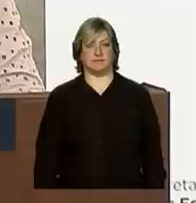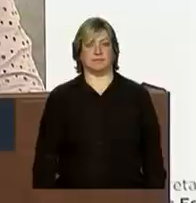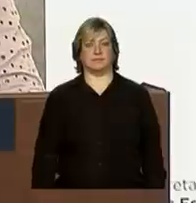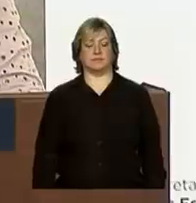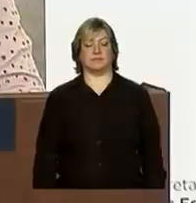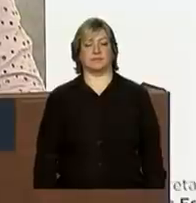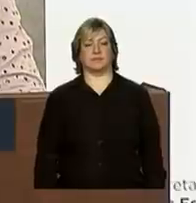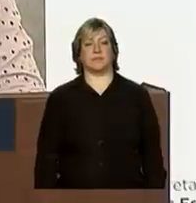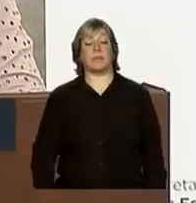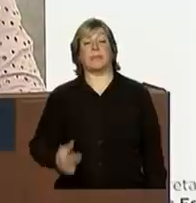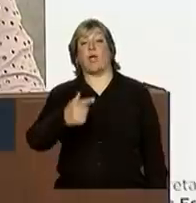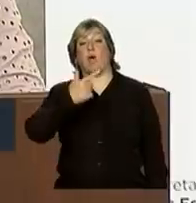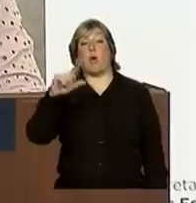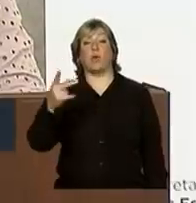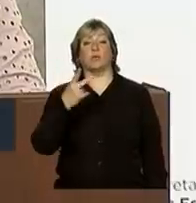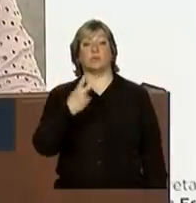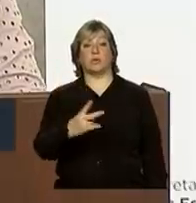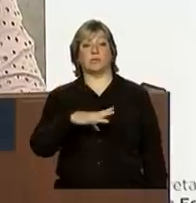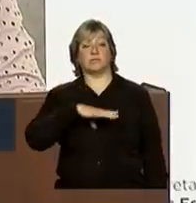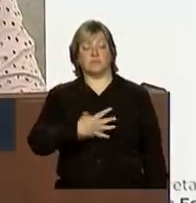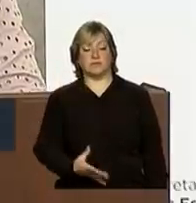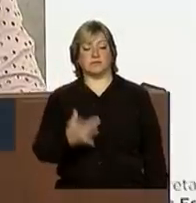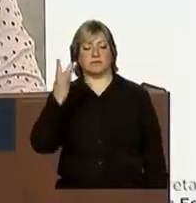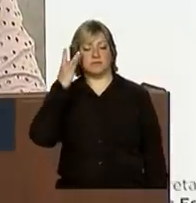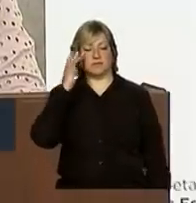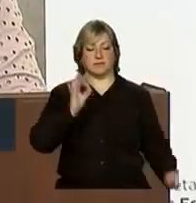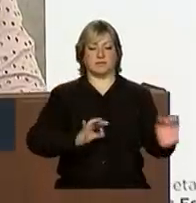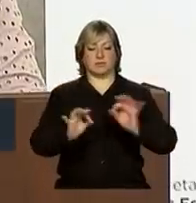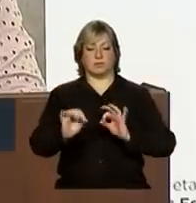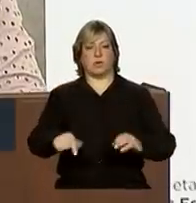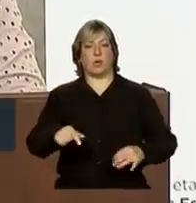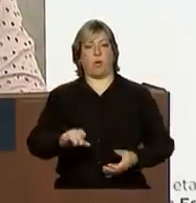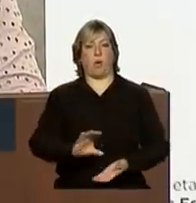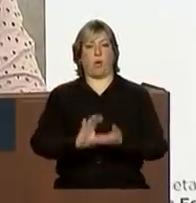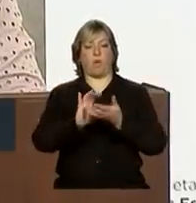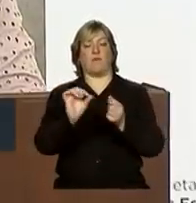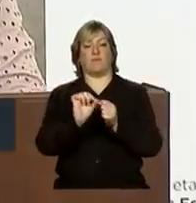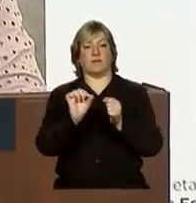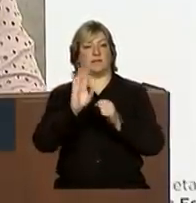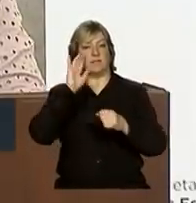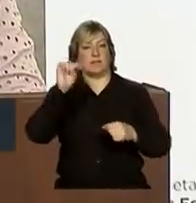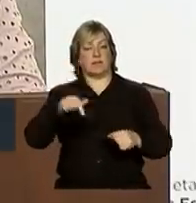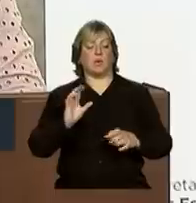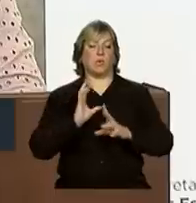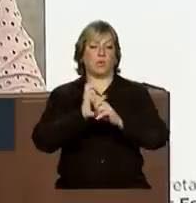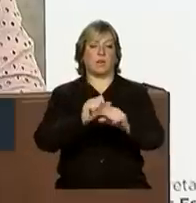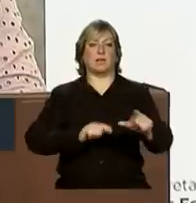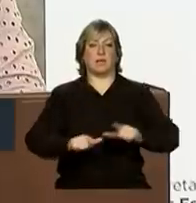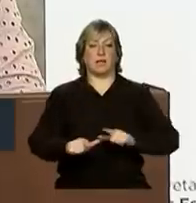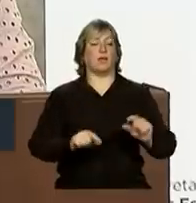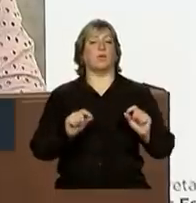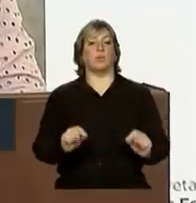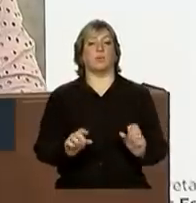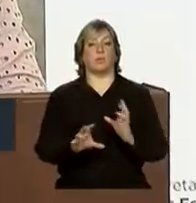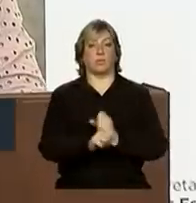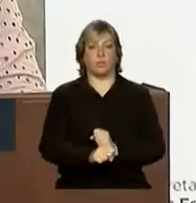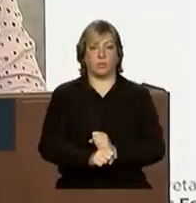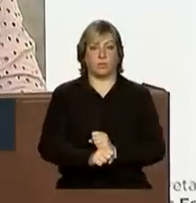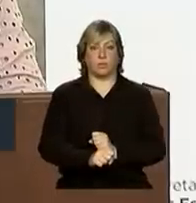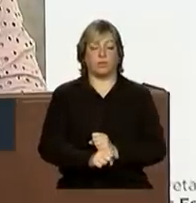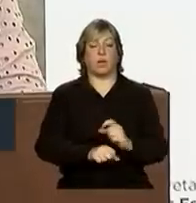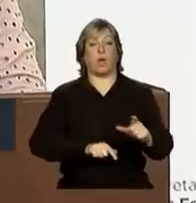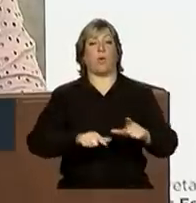Outros dois desafios estratégicos que o Conselho priorizou ao longo de seu trabalho foram, no ambiente